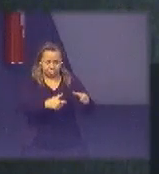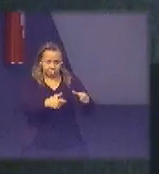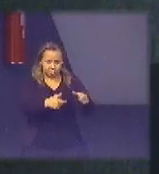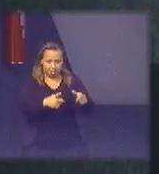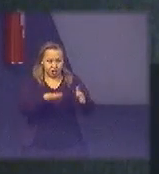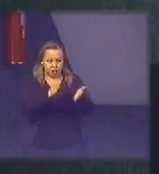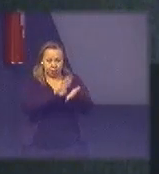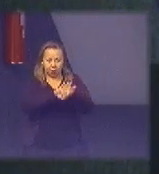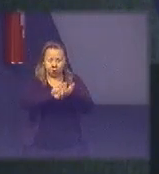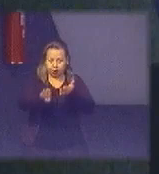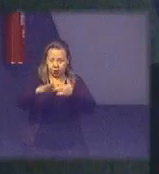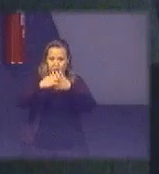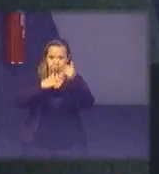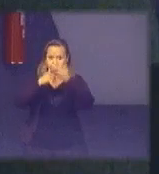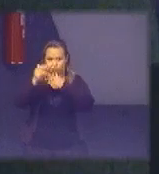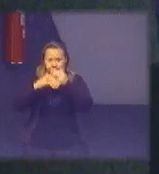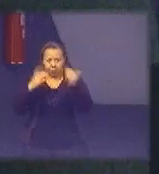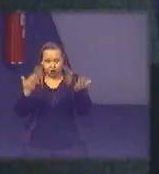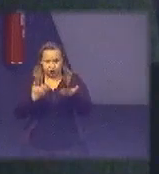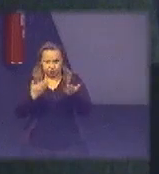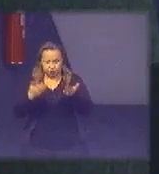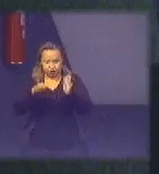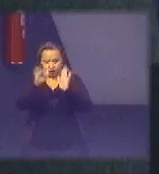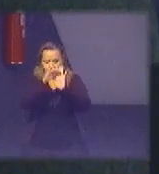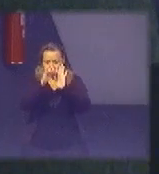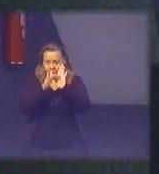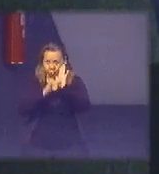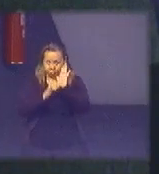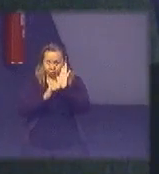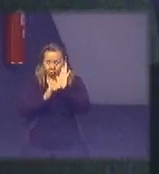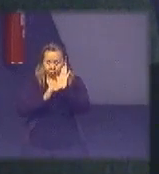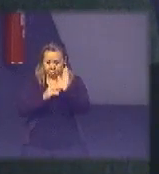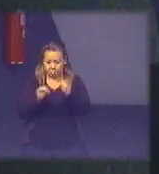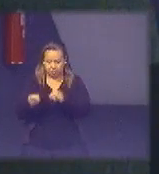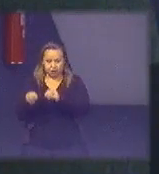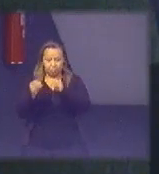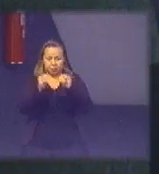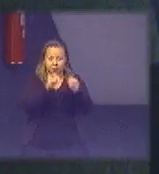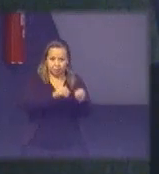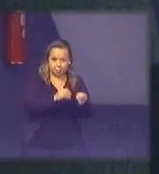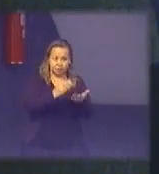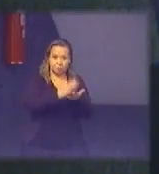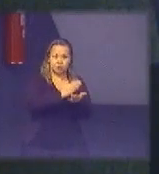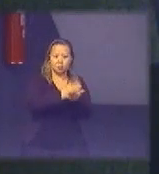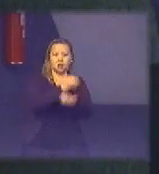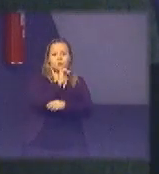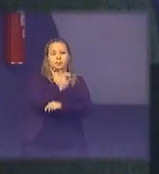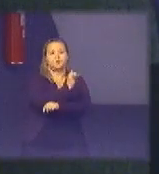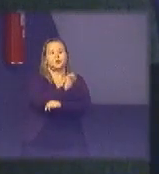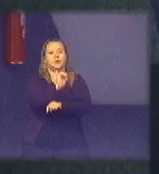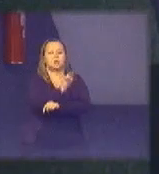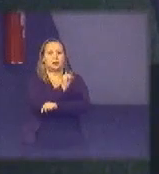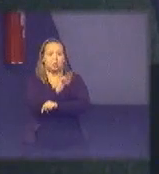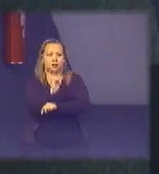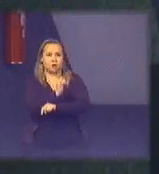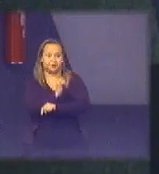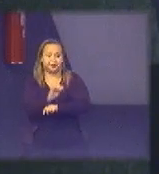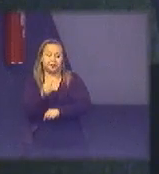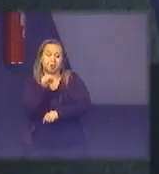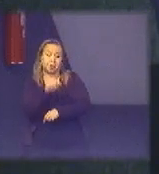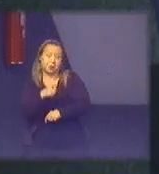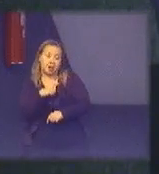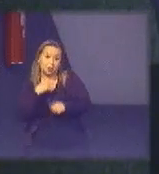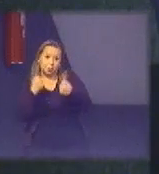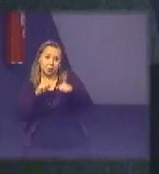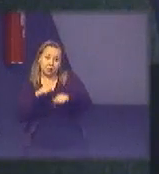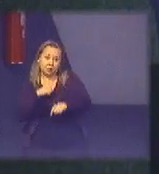eventualmente que hoje são regulamentadas por normas e reservar isso pra eventuais cadernos de logística tá mas aí tem que ser uma coisa